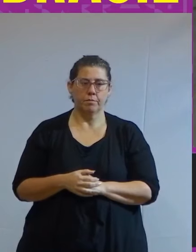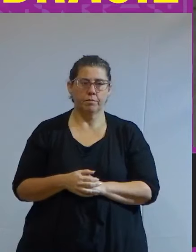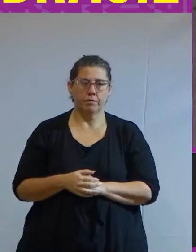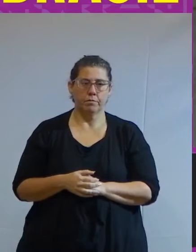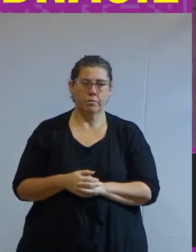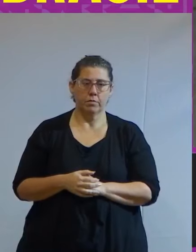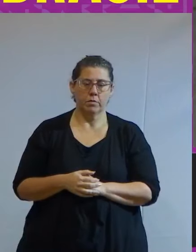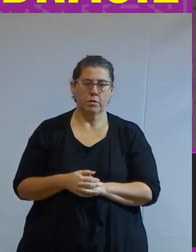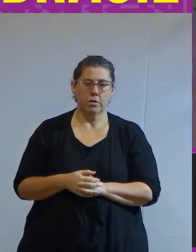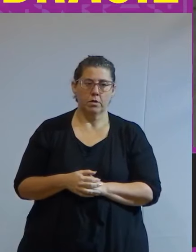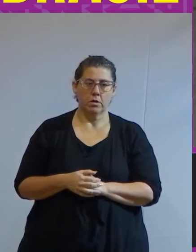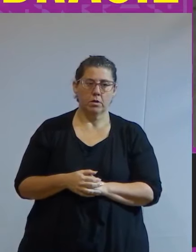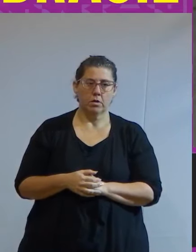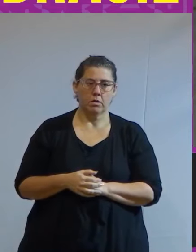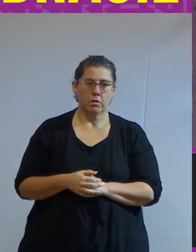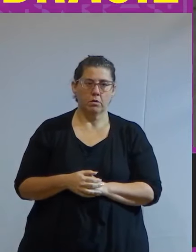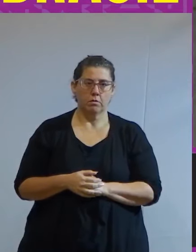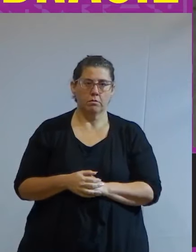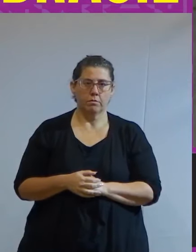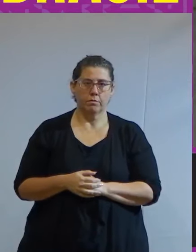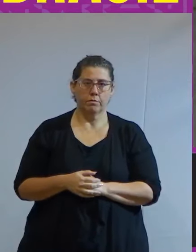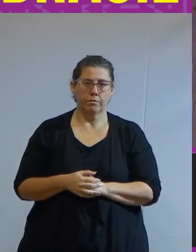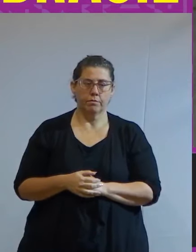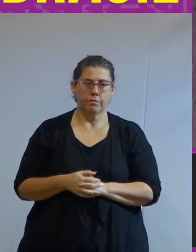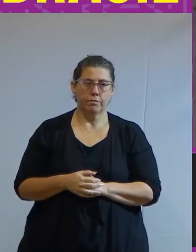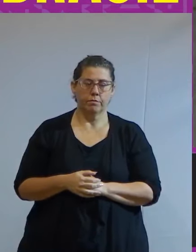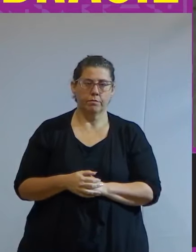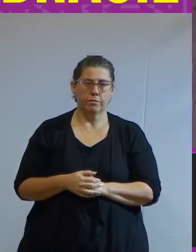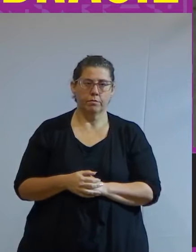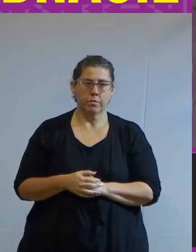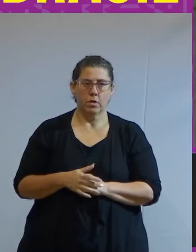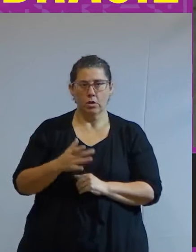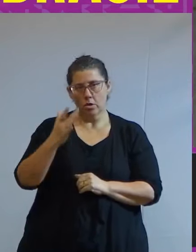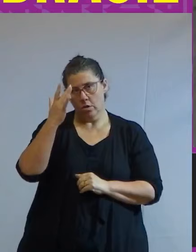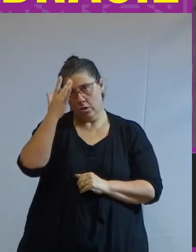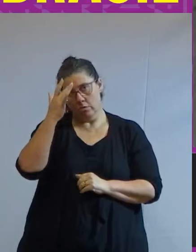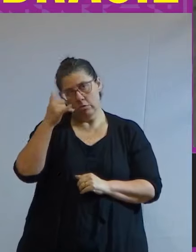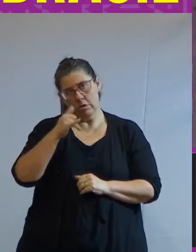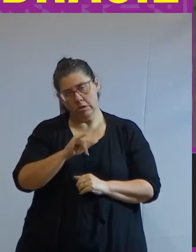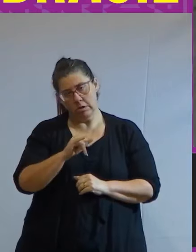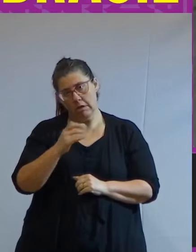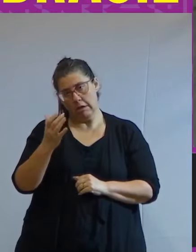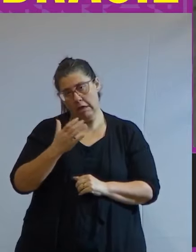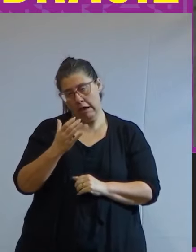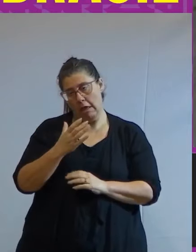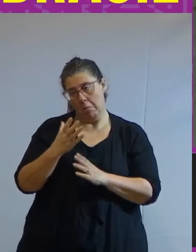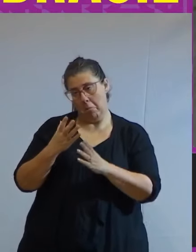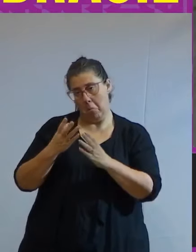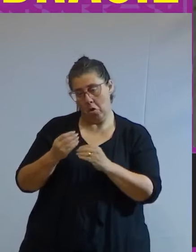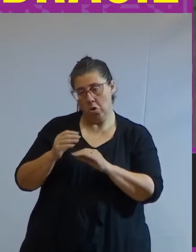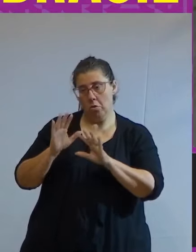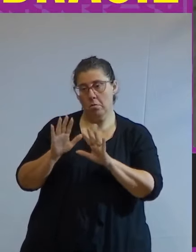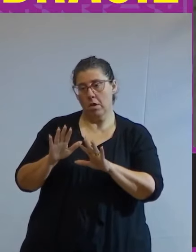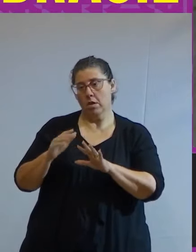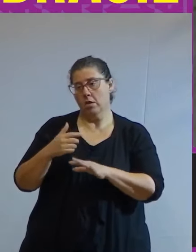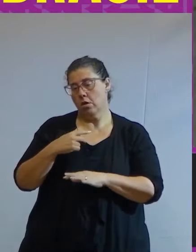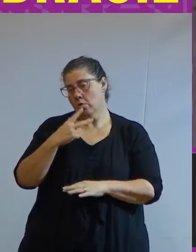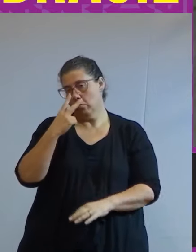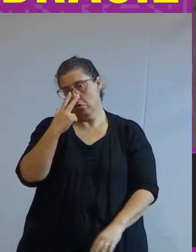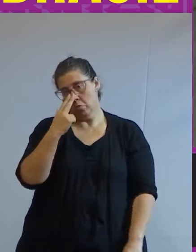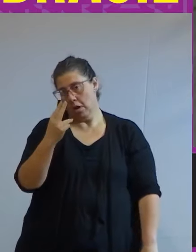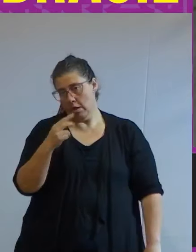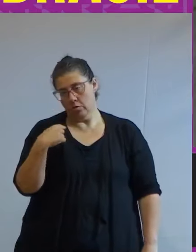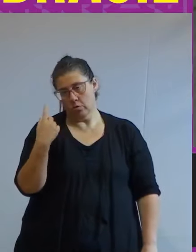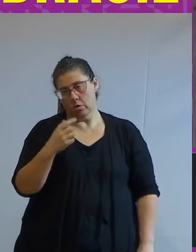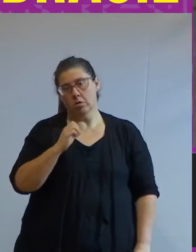eu não sei se se isso é muito pretencioso eu em geral não acho